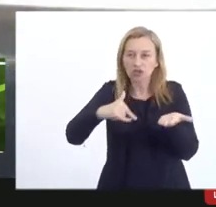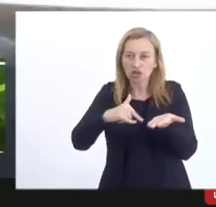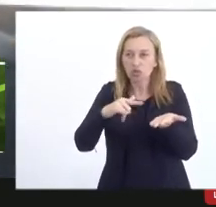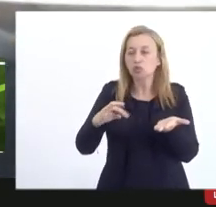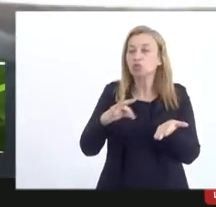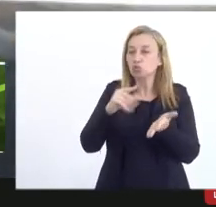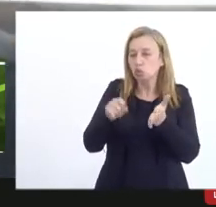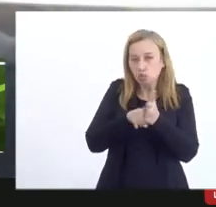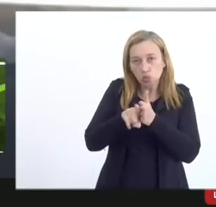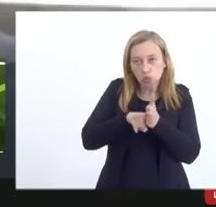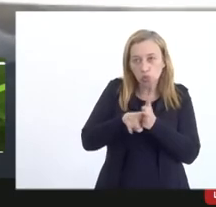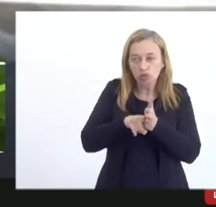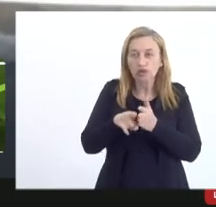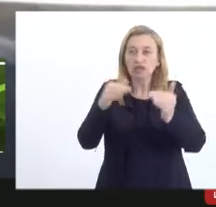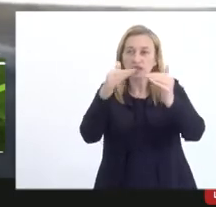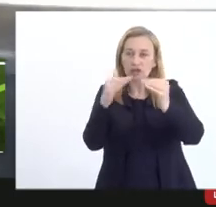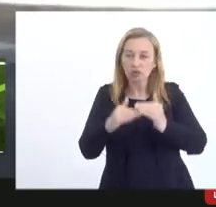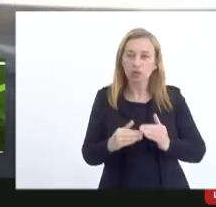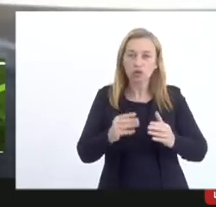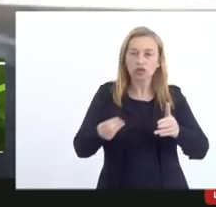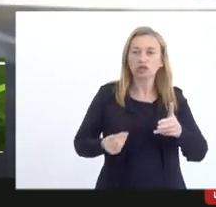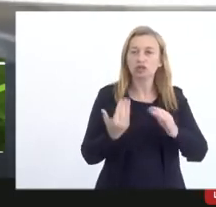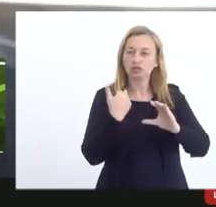de acordo com o disciplina o executivo